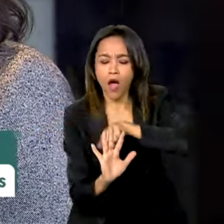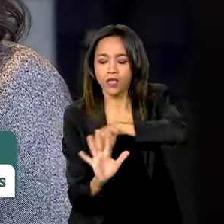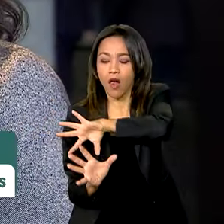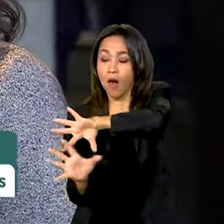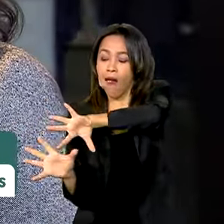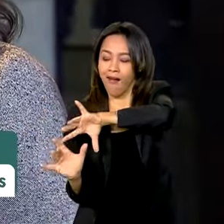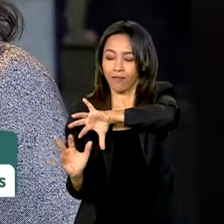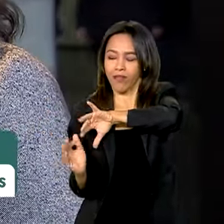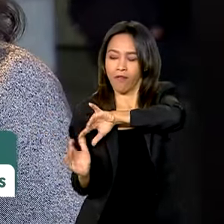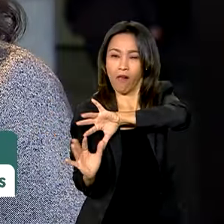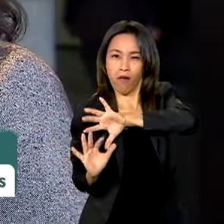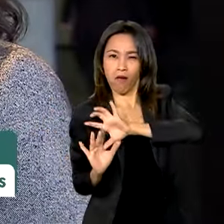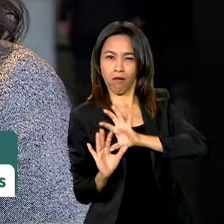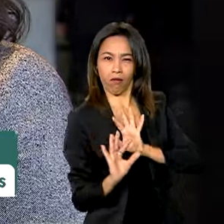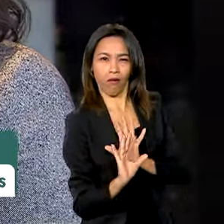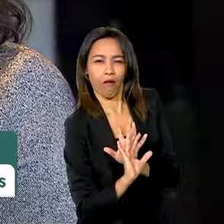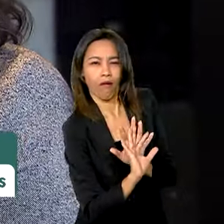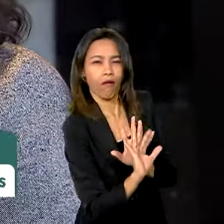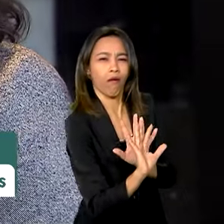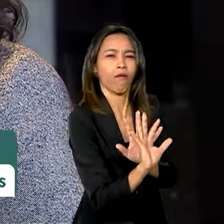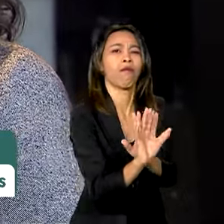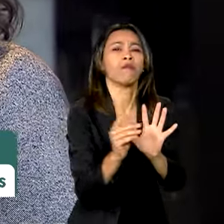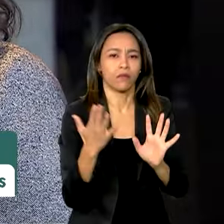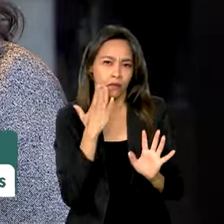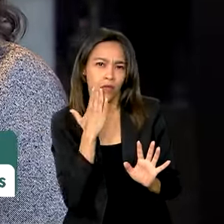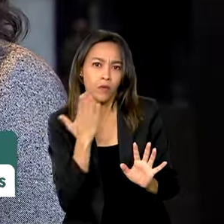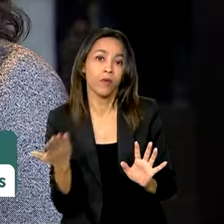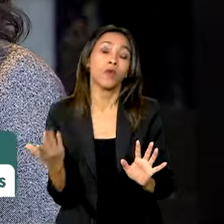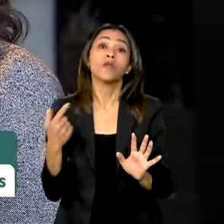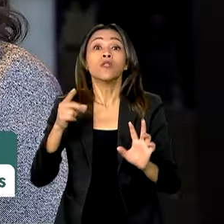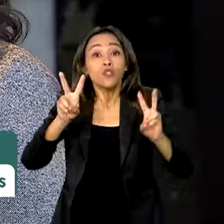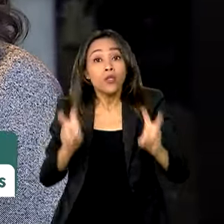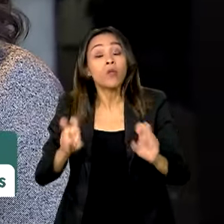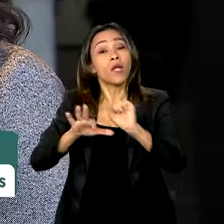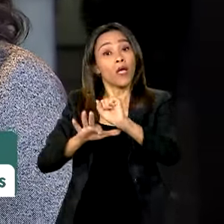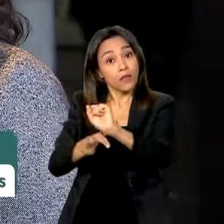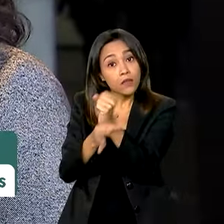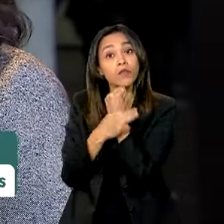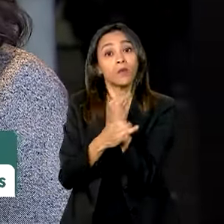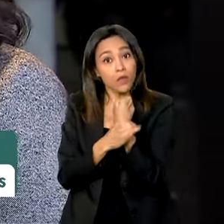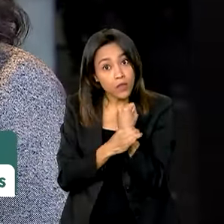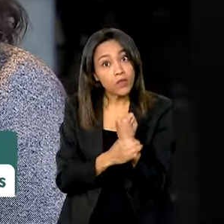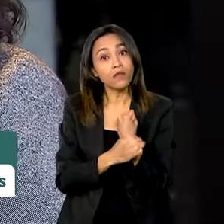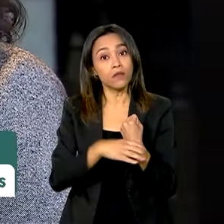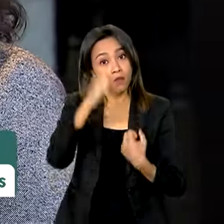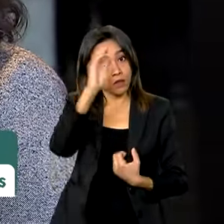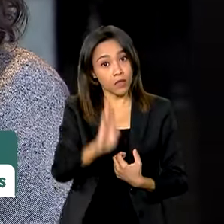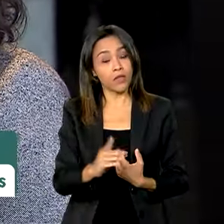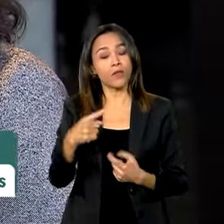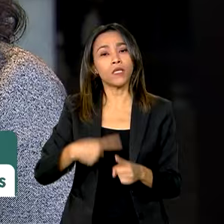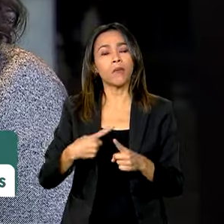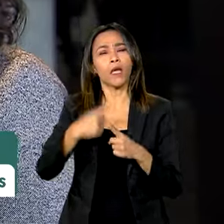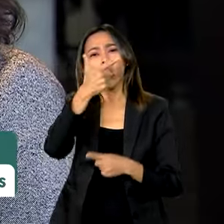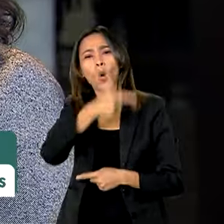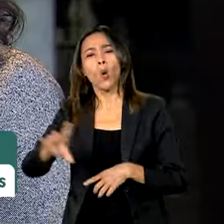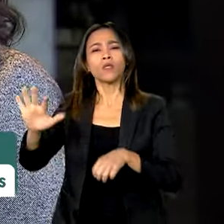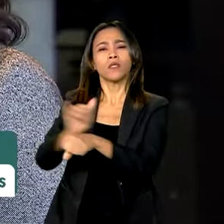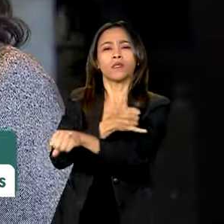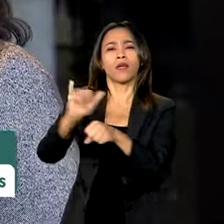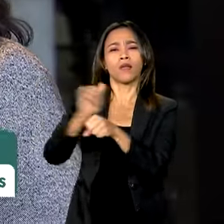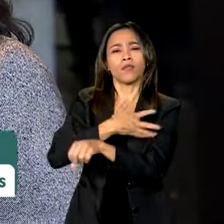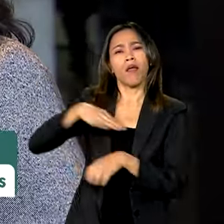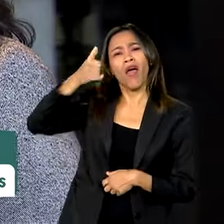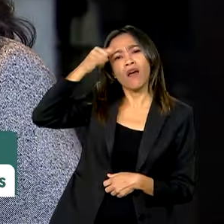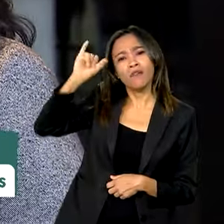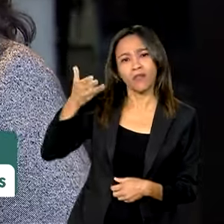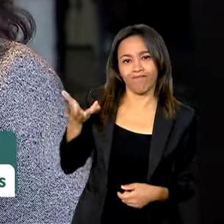necessidade que envolve a questão da segurança nacional, mas também incorporar outras abordagens para esse enfrentamento.